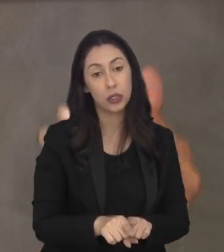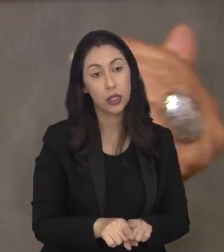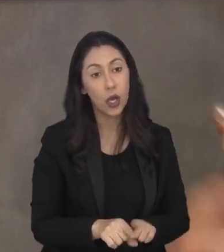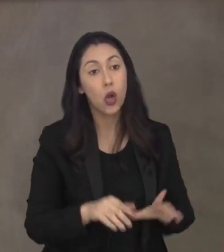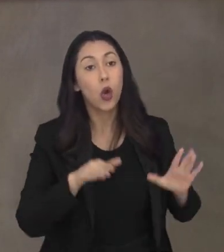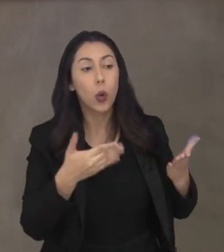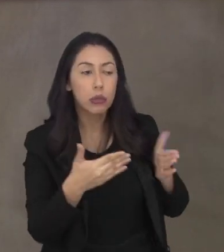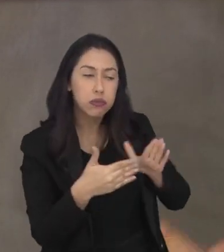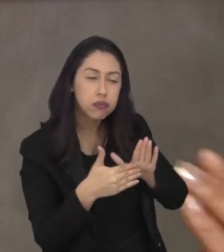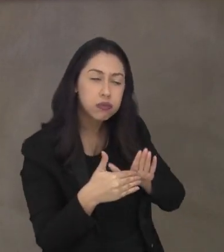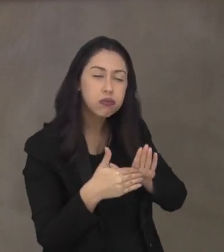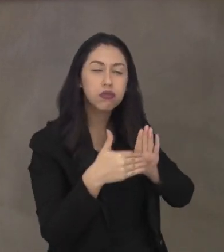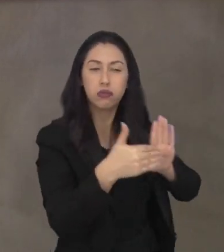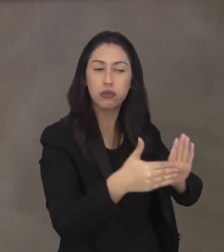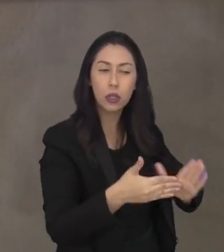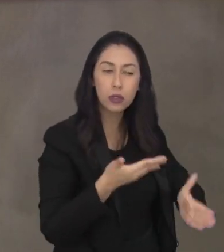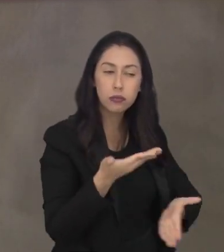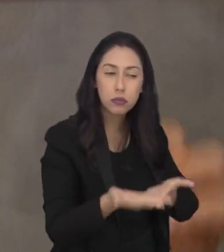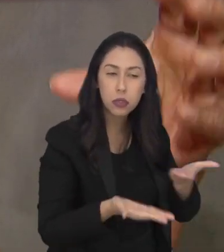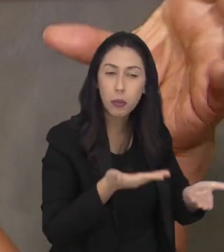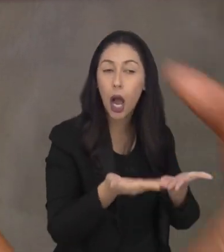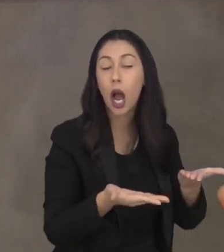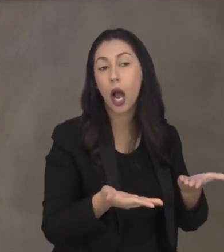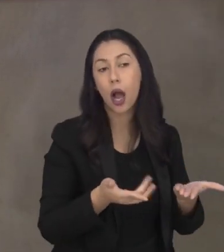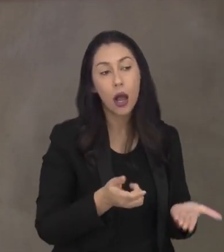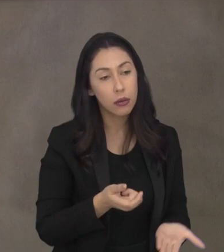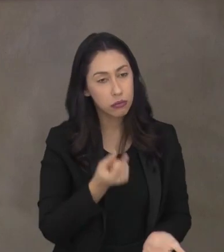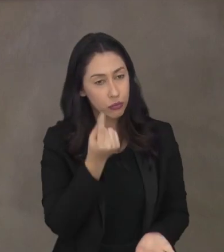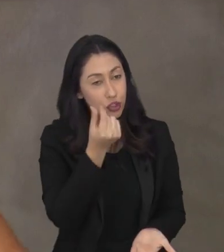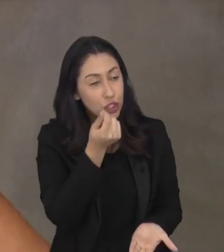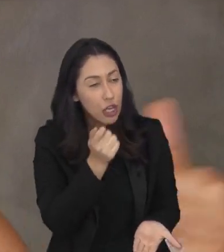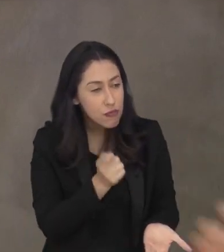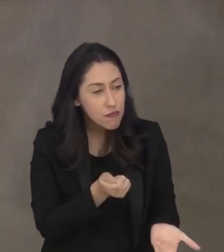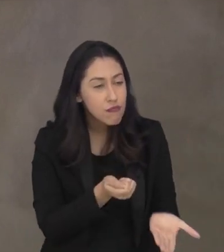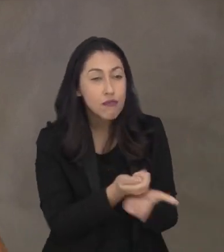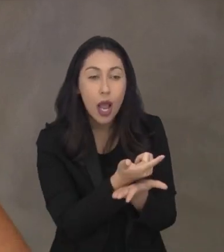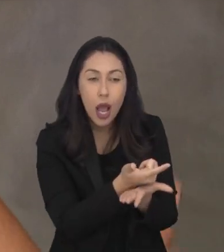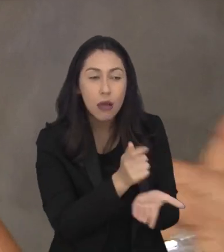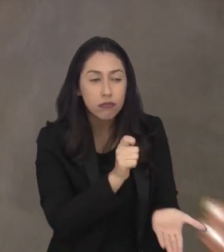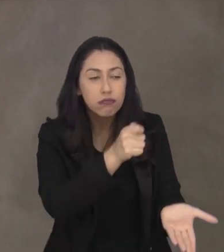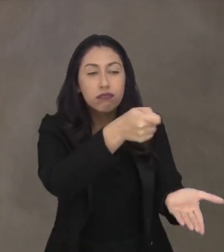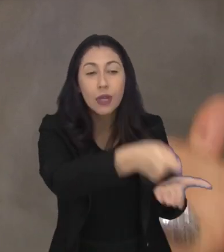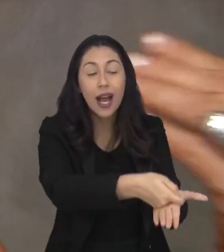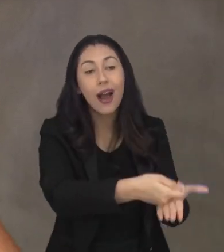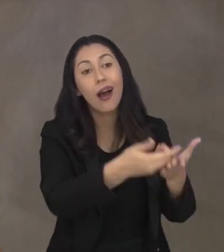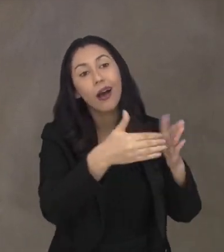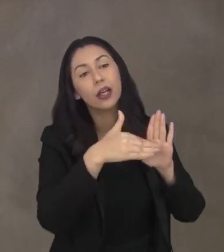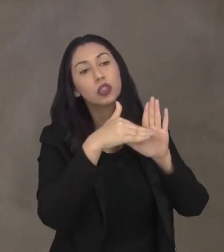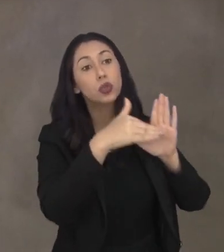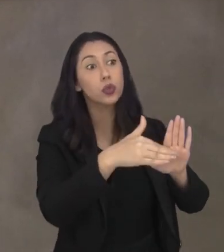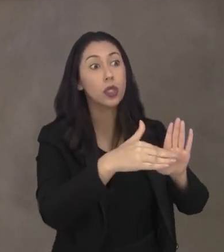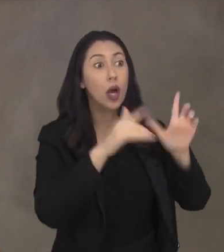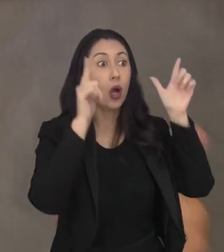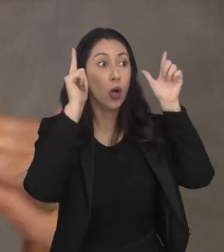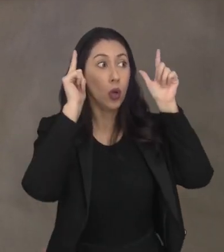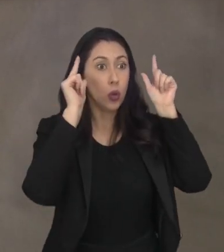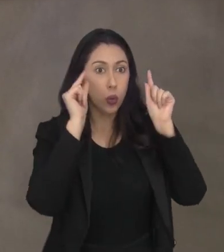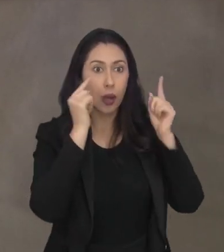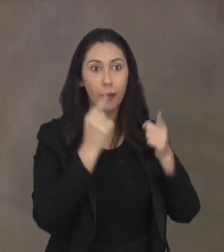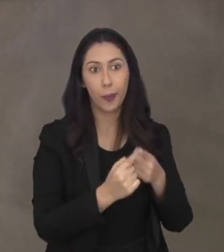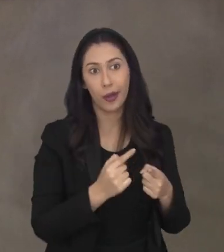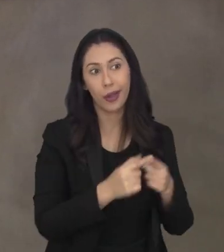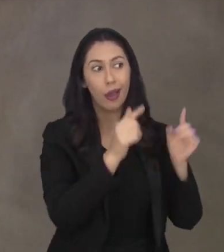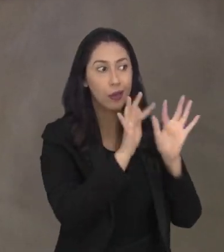medida em que você faz a contribuição financeira, também alivia essa pressão da